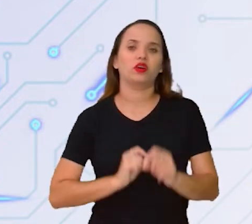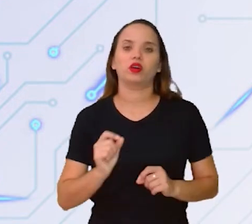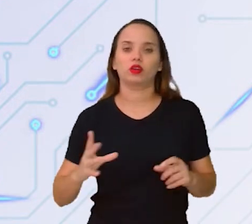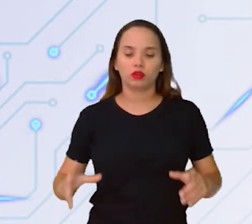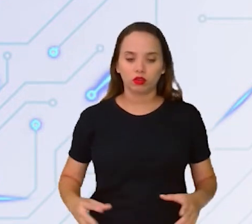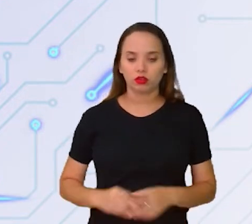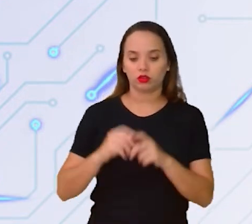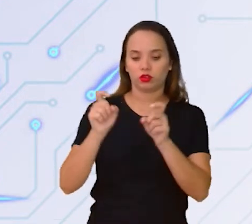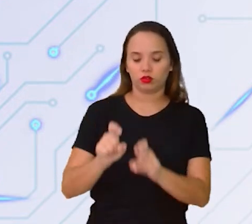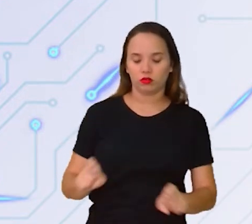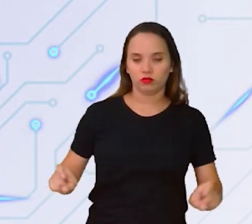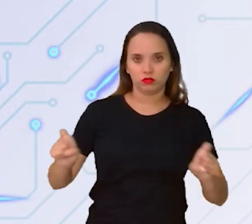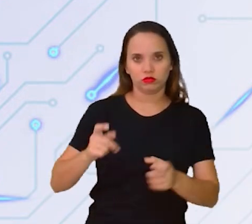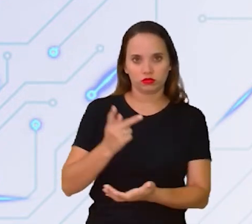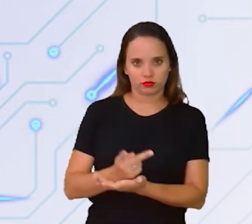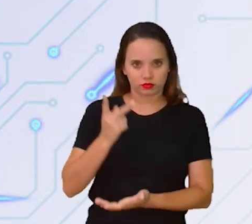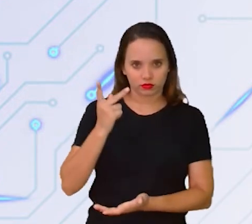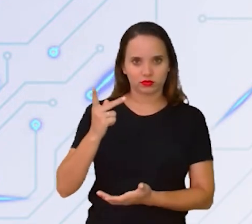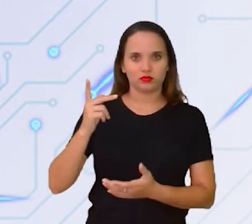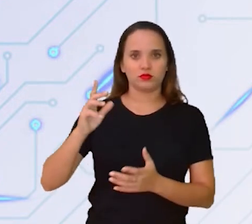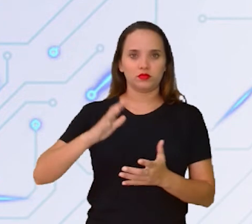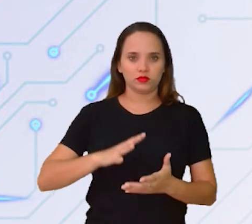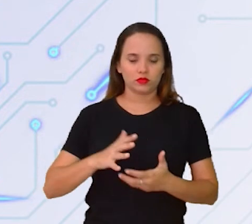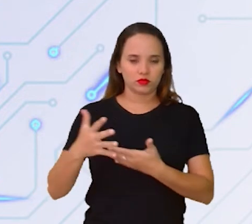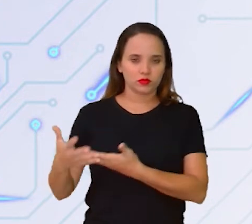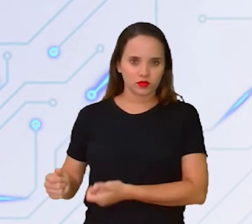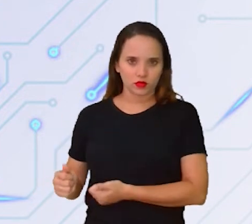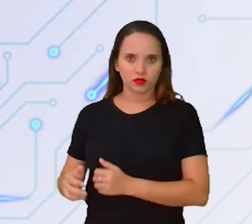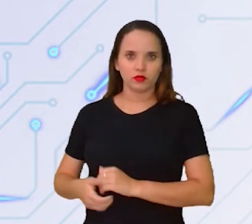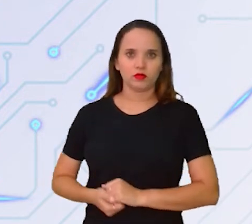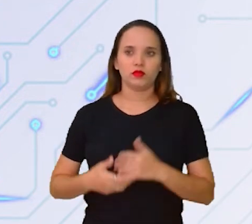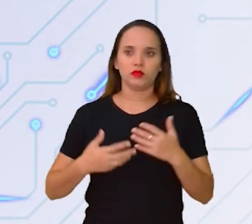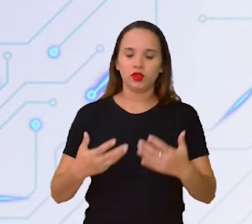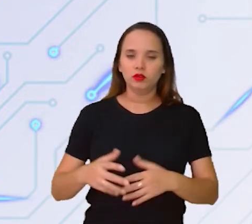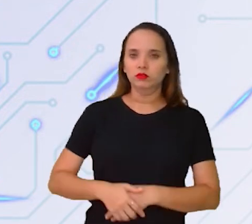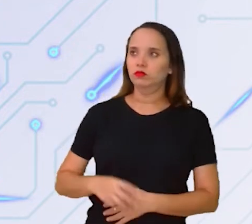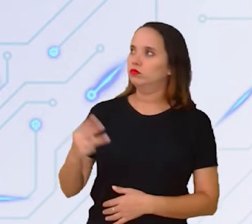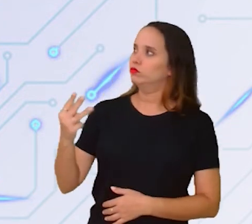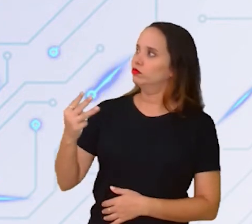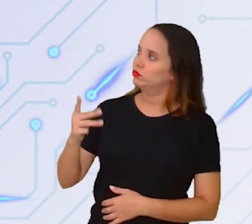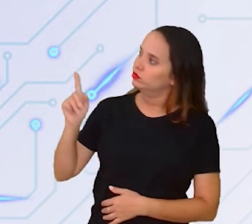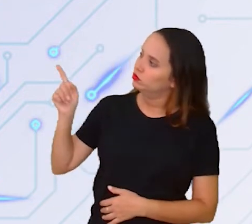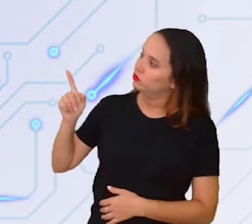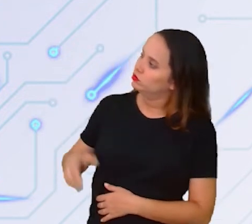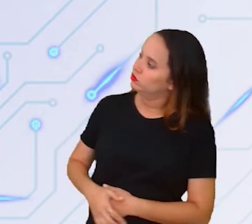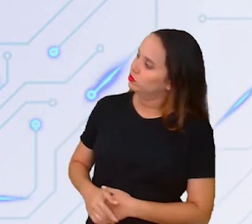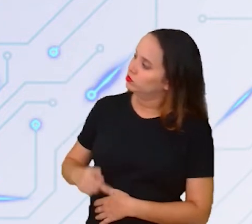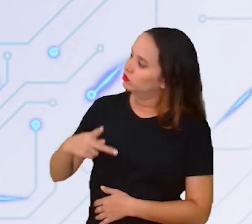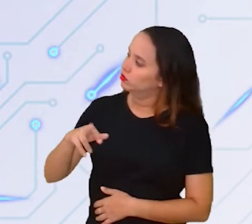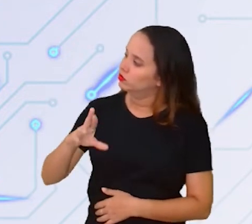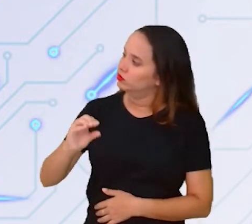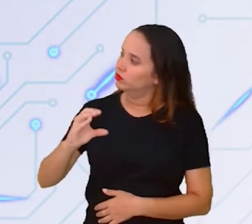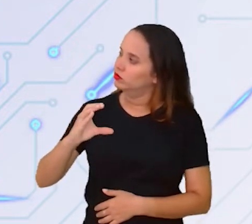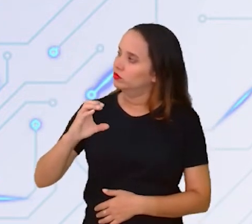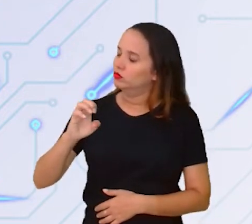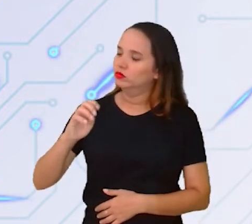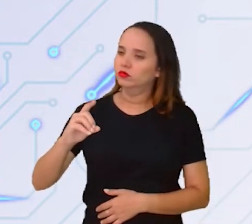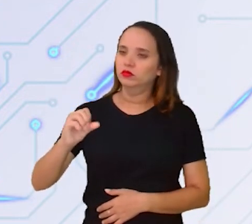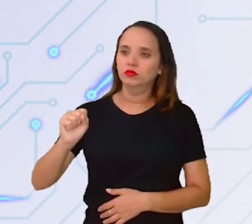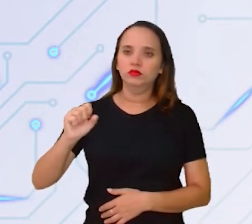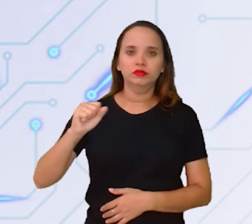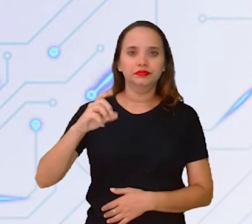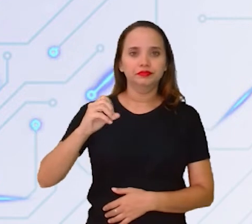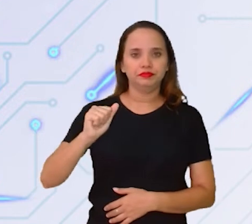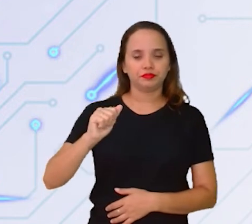do computador para que ele funcione legal? Aquele terceiro ali é chamado do processador. Quem no desafio lá ficar com